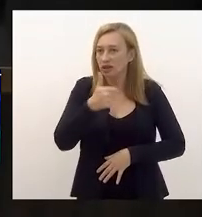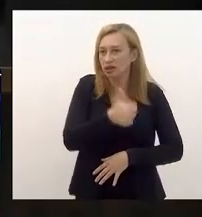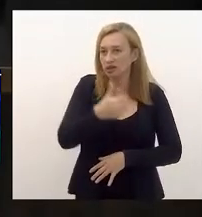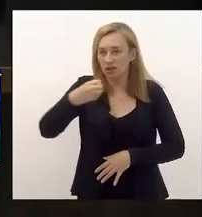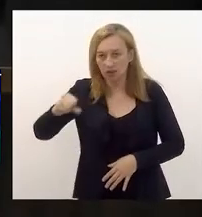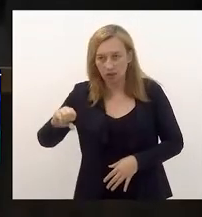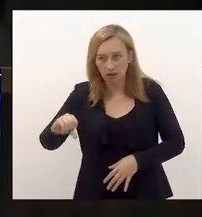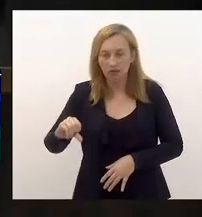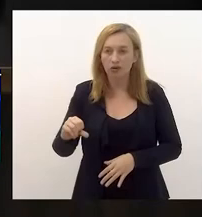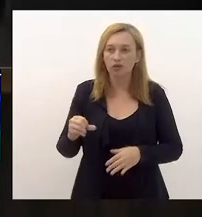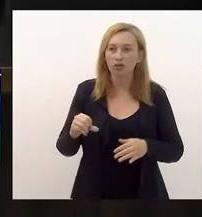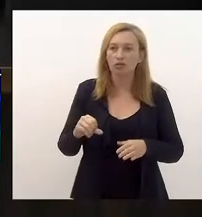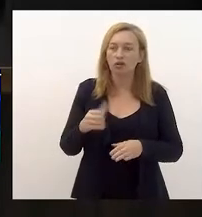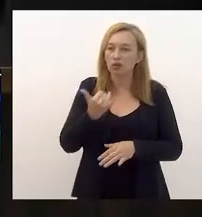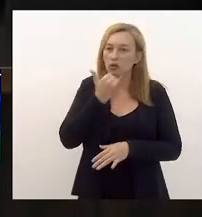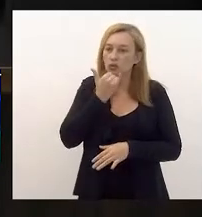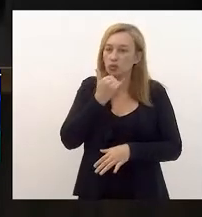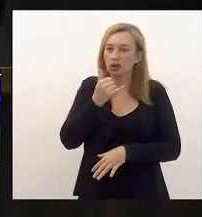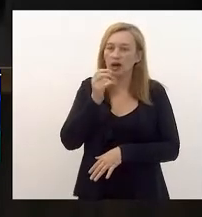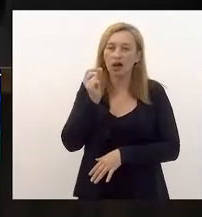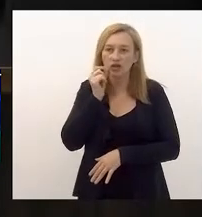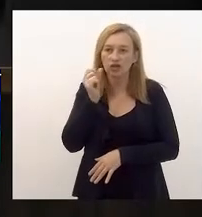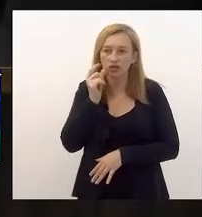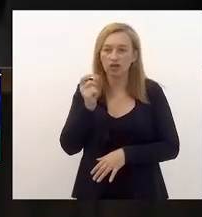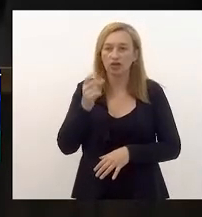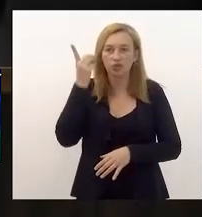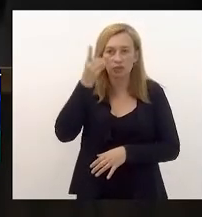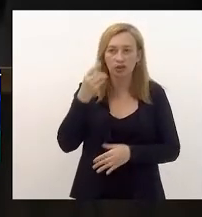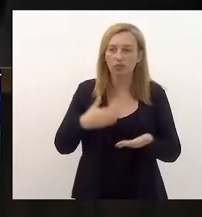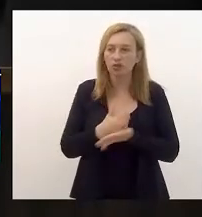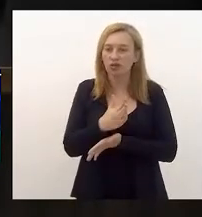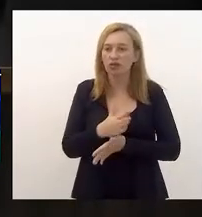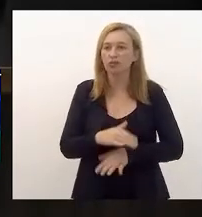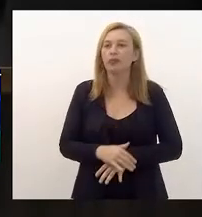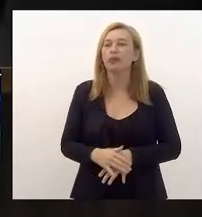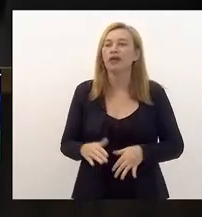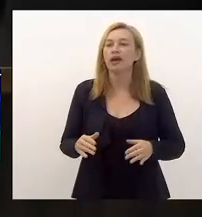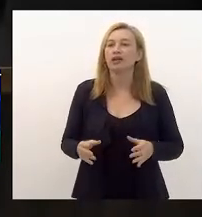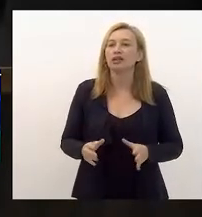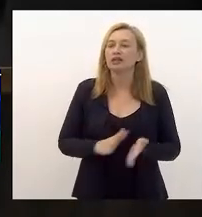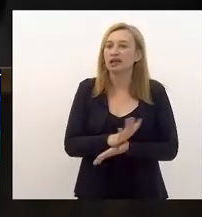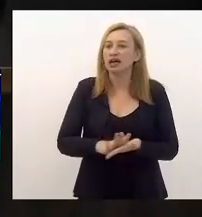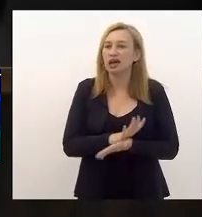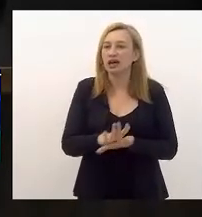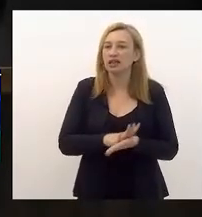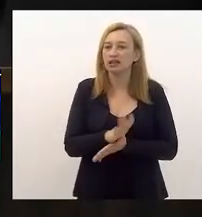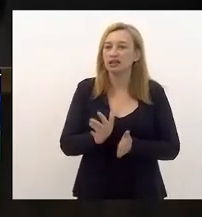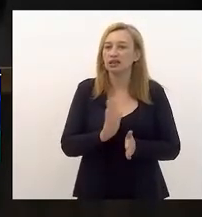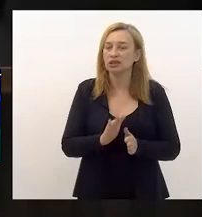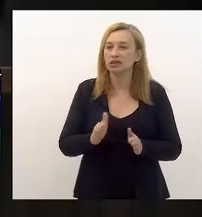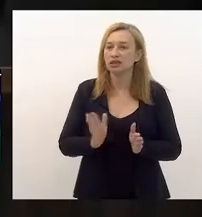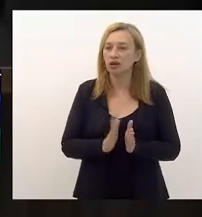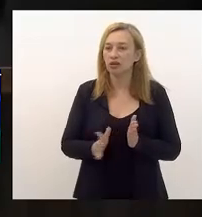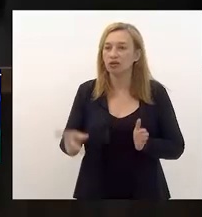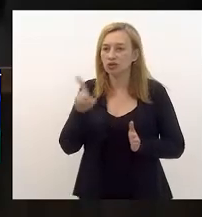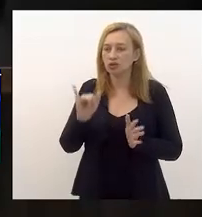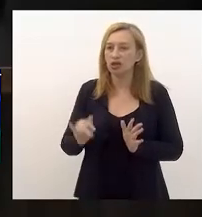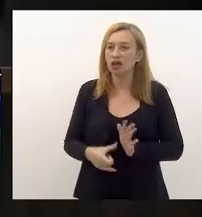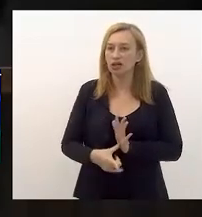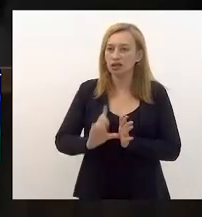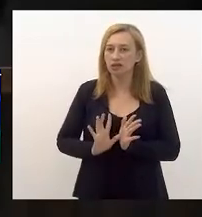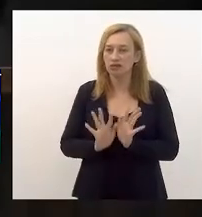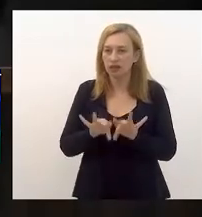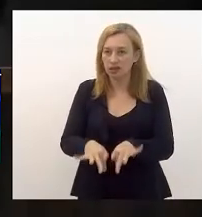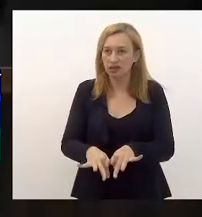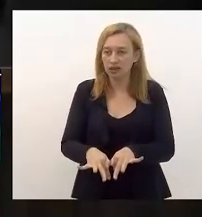que aprovam, perdão, deputado Ratinho, senhores que aprovam, eles estão aprovados. Nada a tratar na ordem do dia, presidência, antes de encerrar